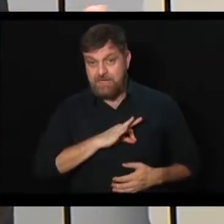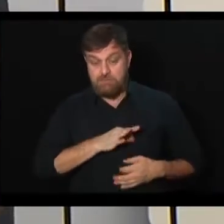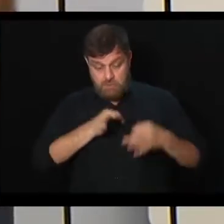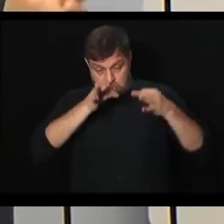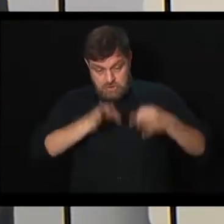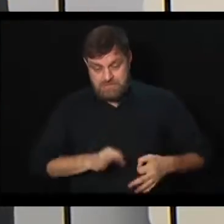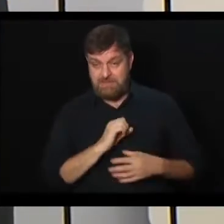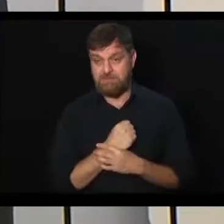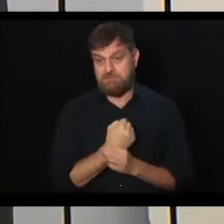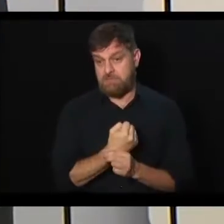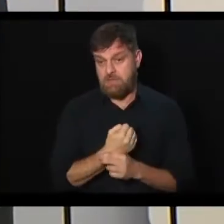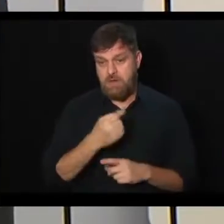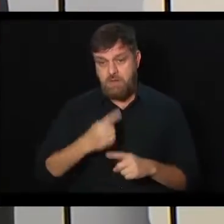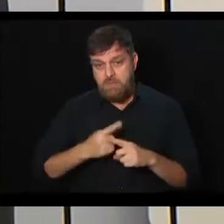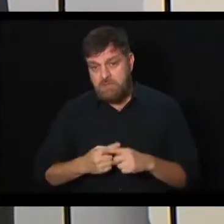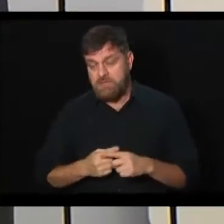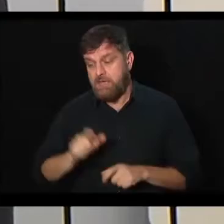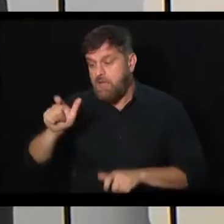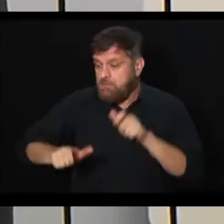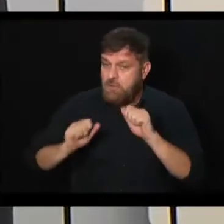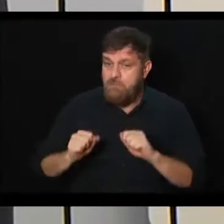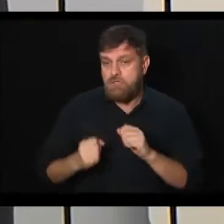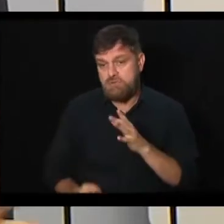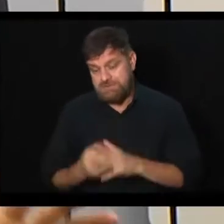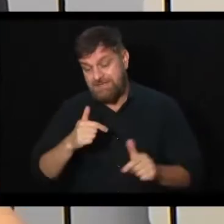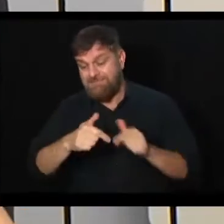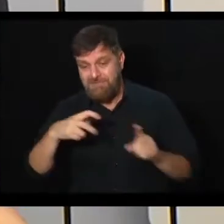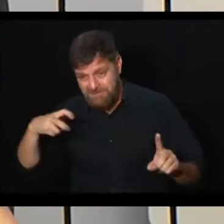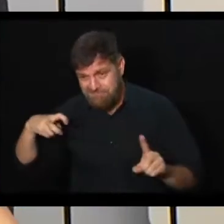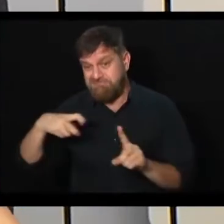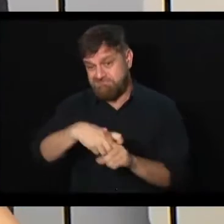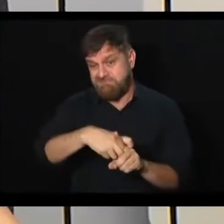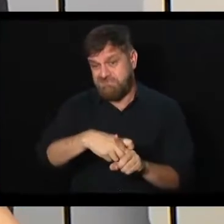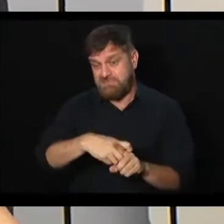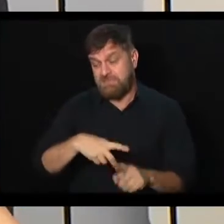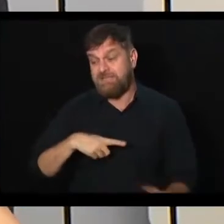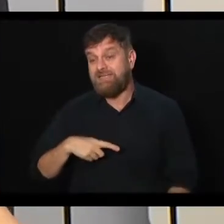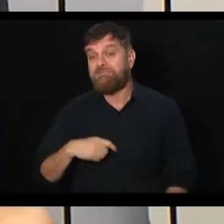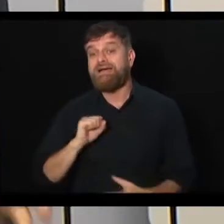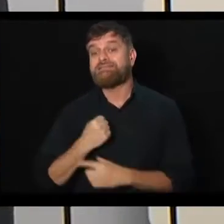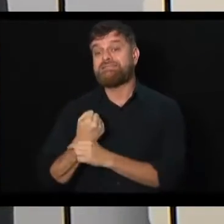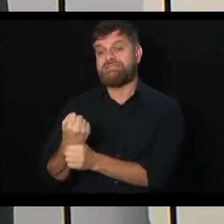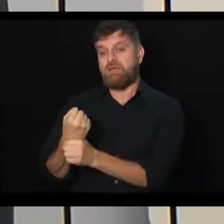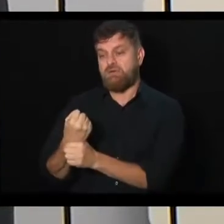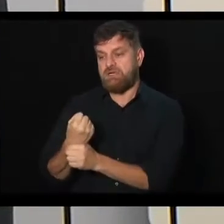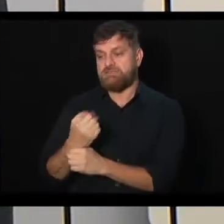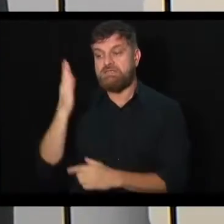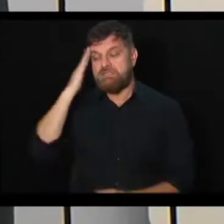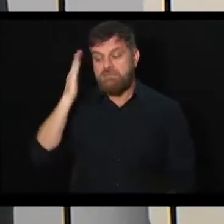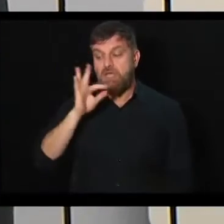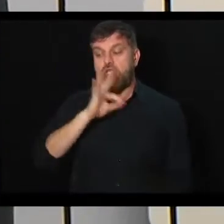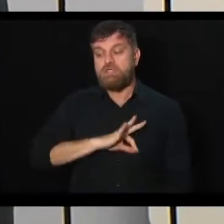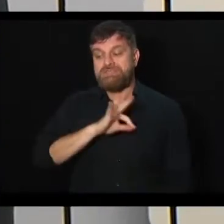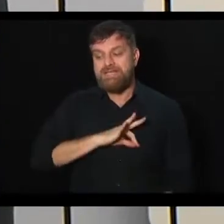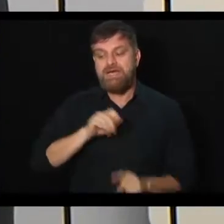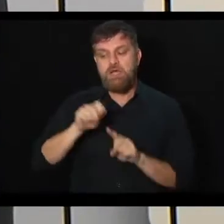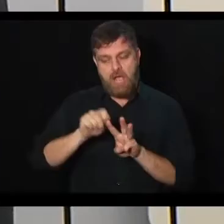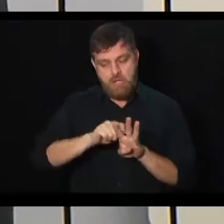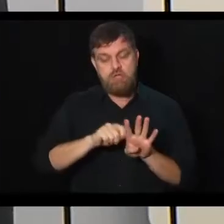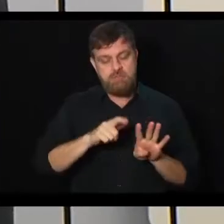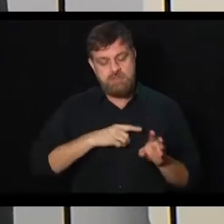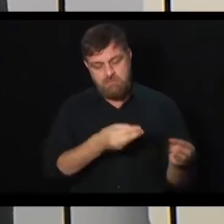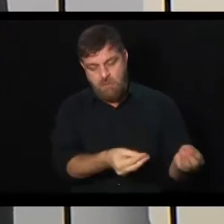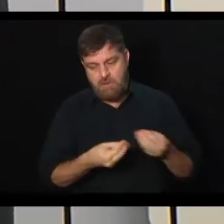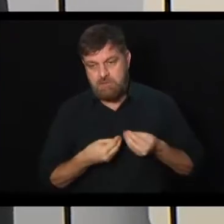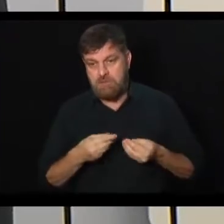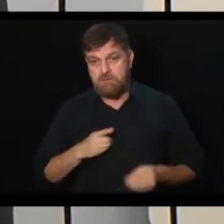qualquer pessoa está sujeita a ter um acidente de trabalho, enfim. Então, eu acredito que, na verdade, é na contramão. A reforma